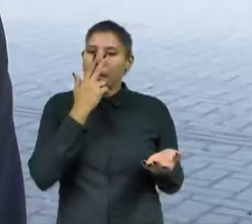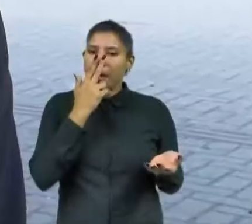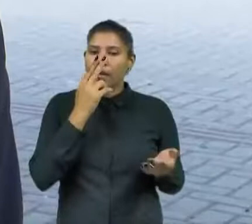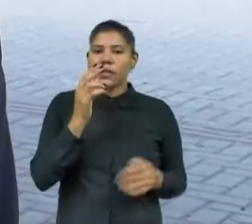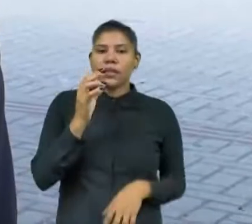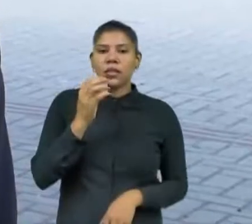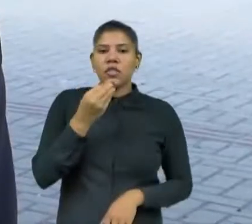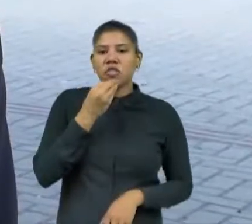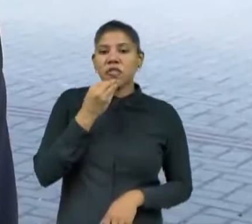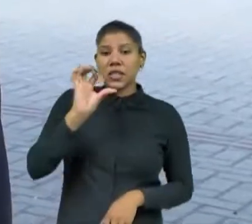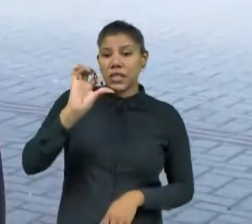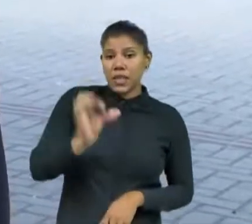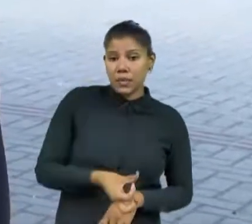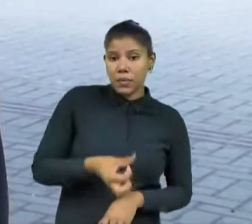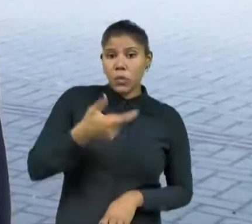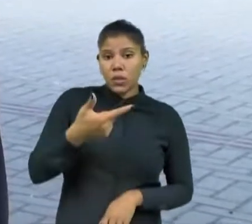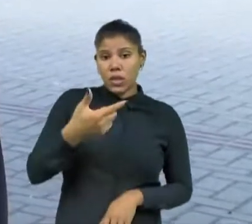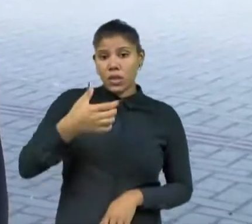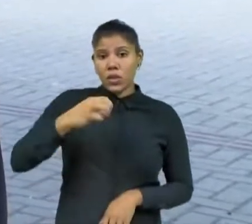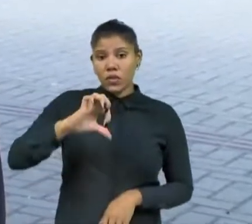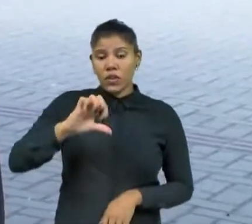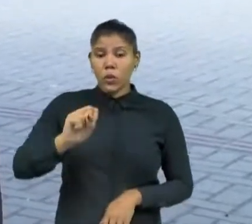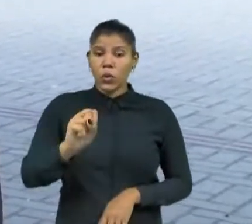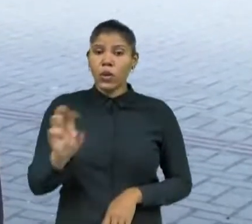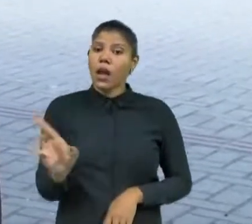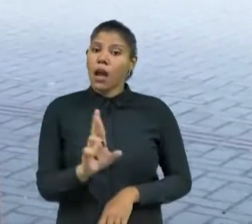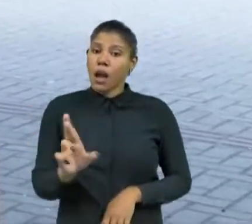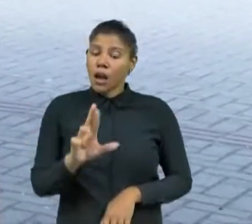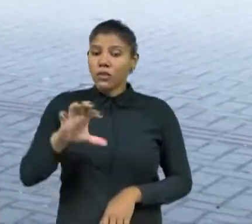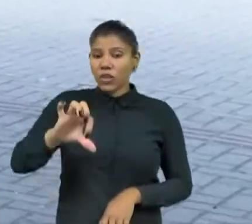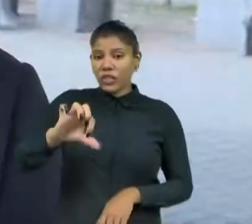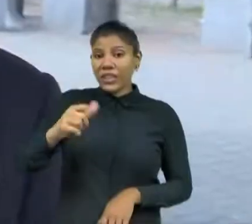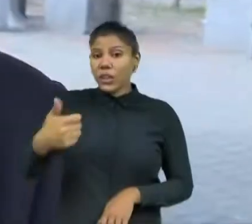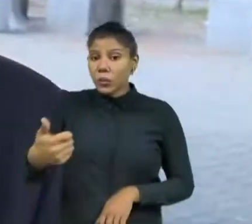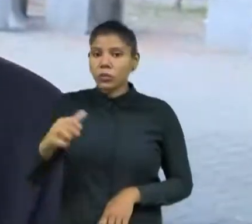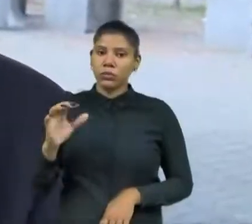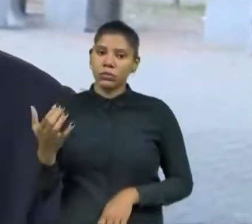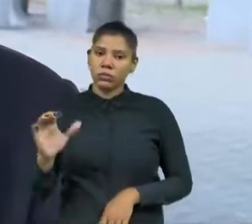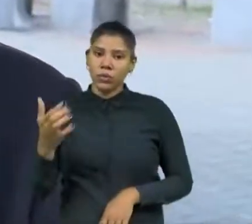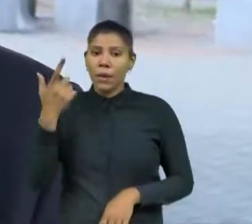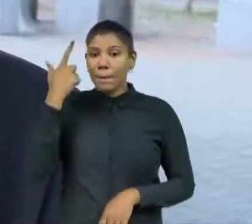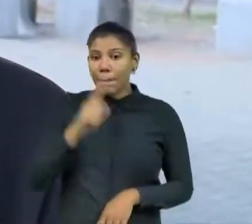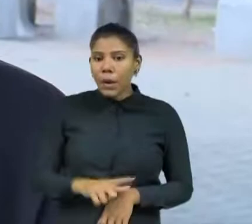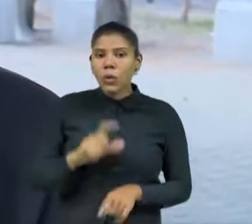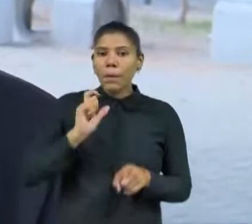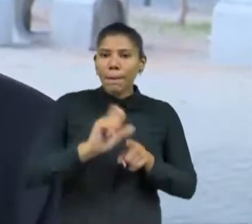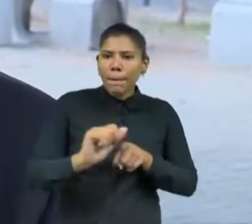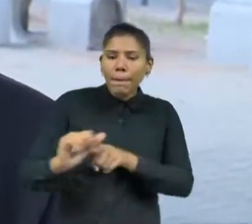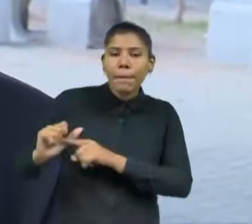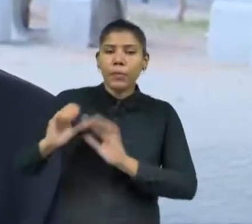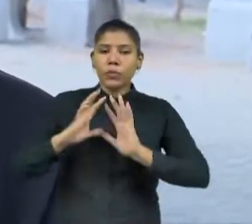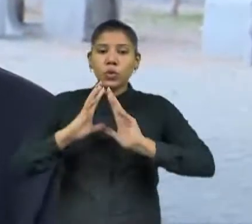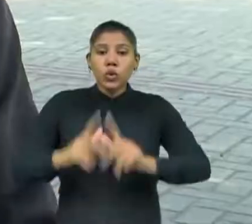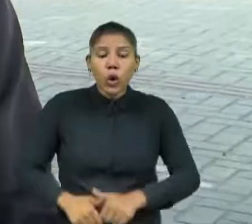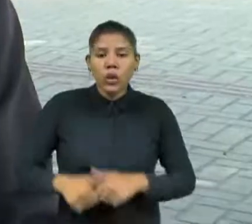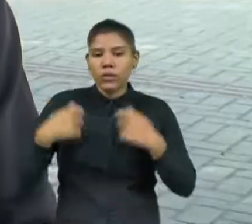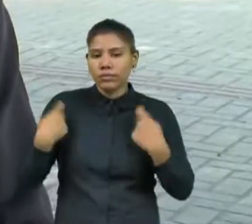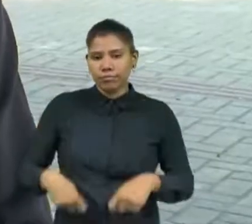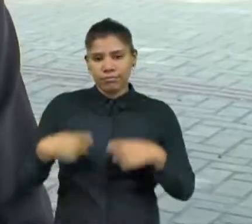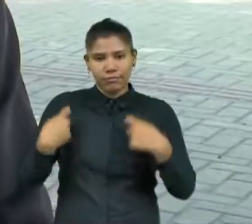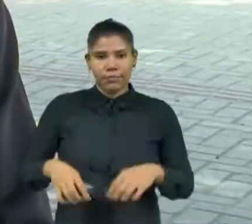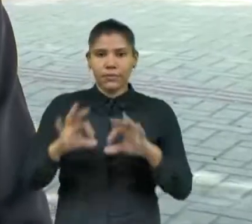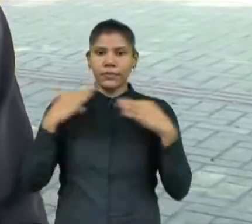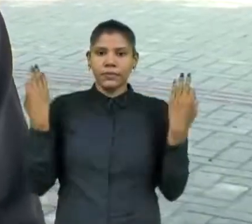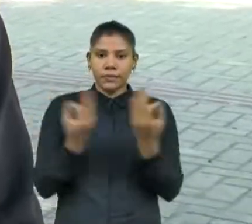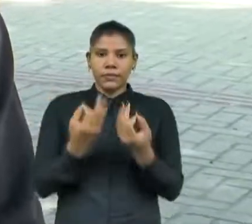.298,91, para arcar com todas as despesas. O salário